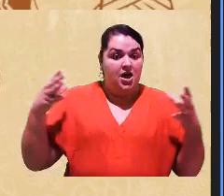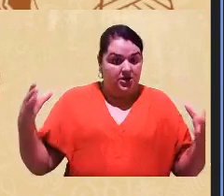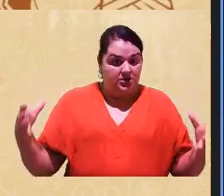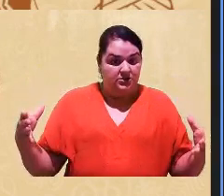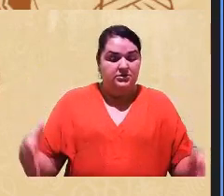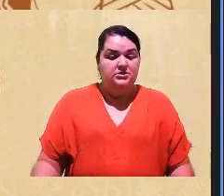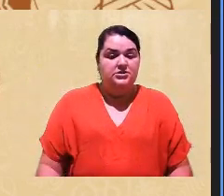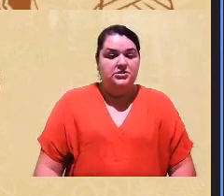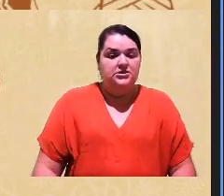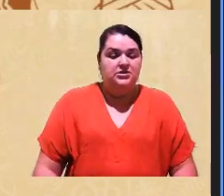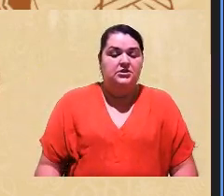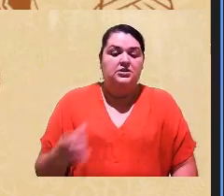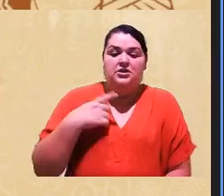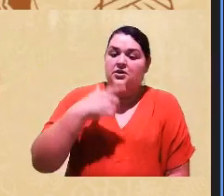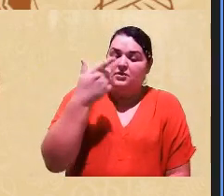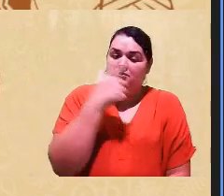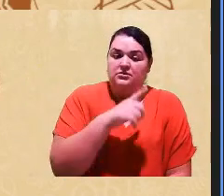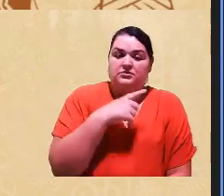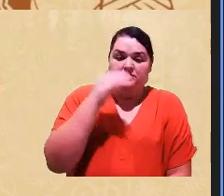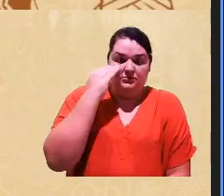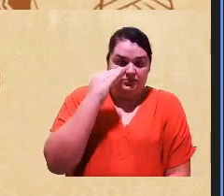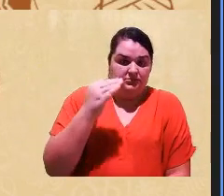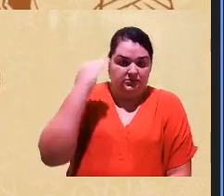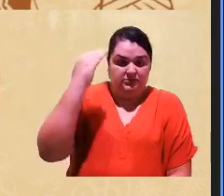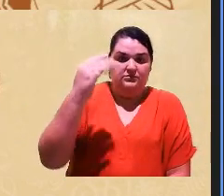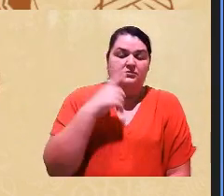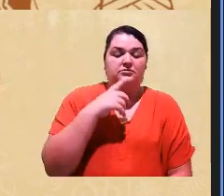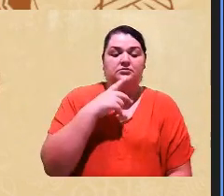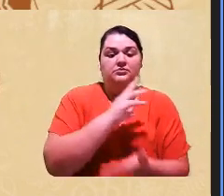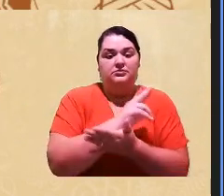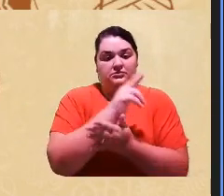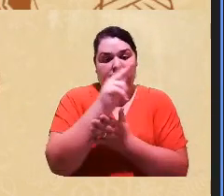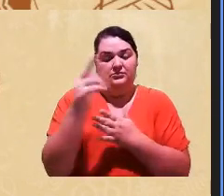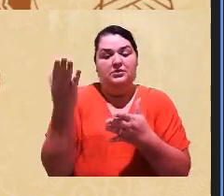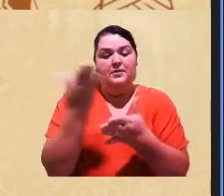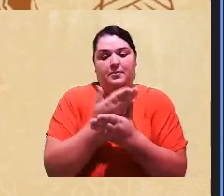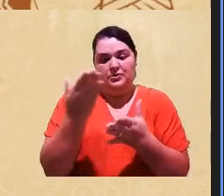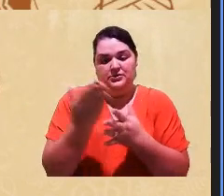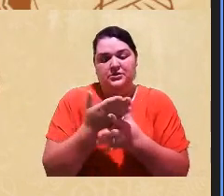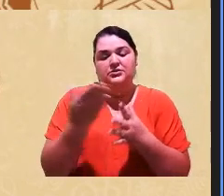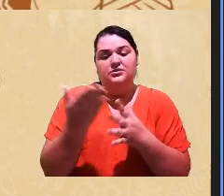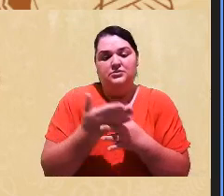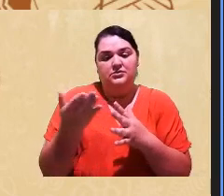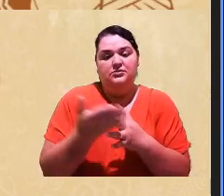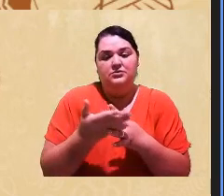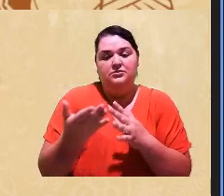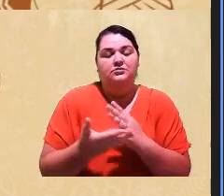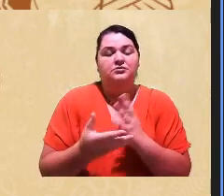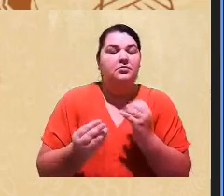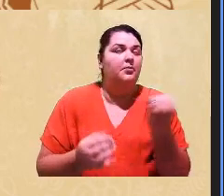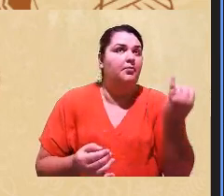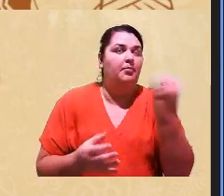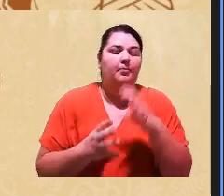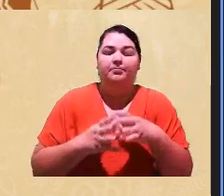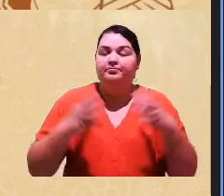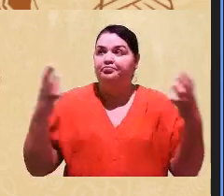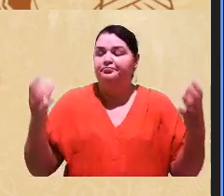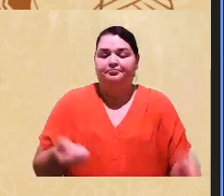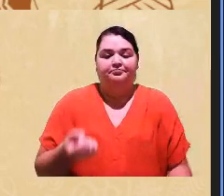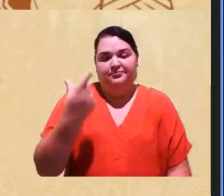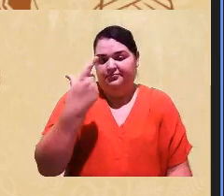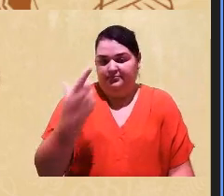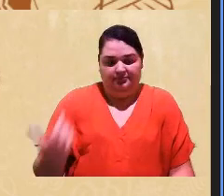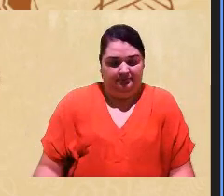consegue exonerar, aí tem lá os vários processos, os casos de expulsão são raros no Brasil, por